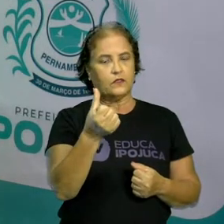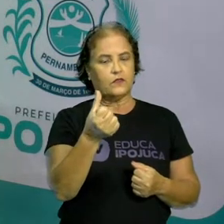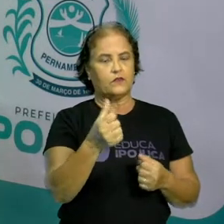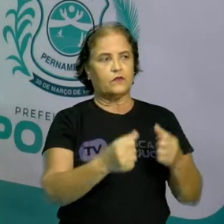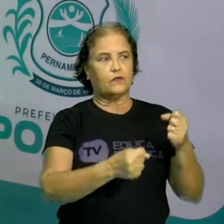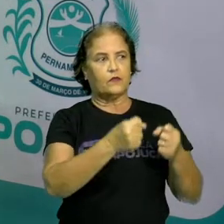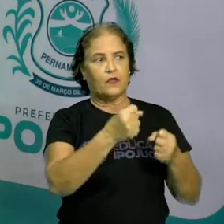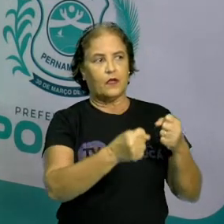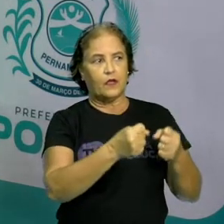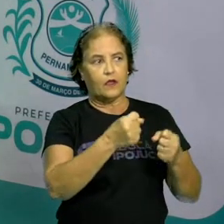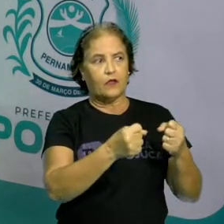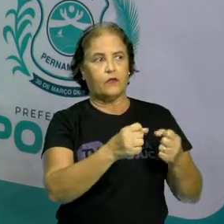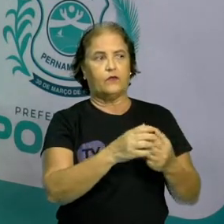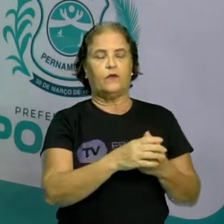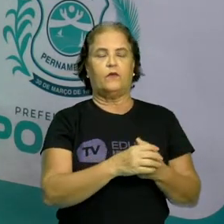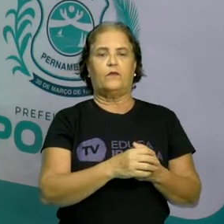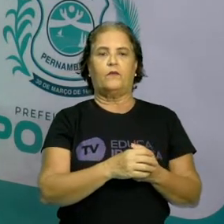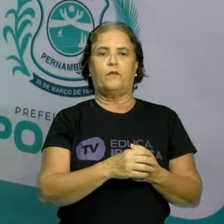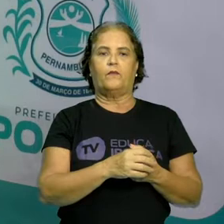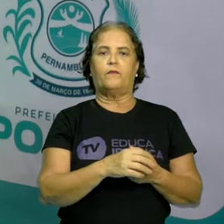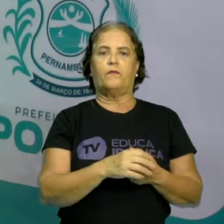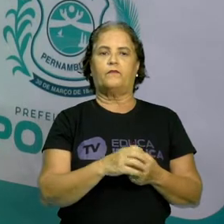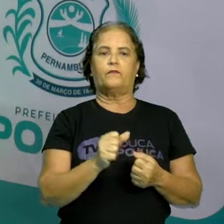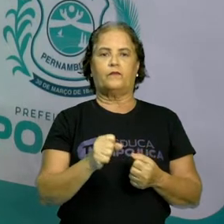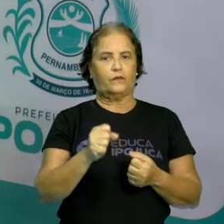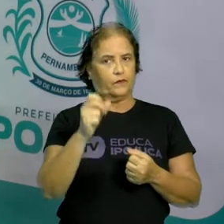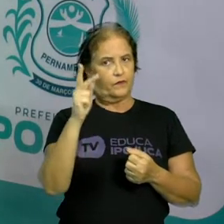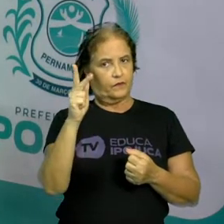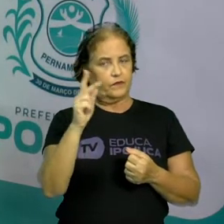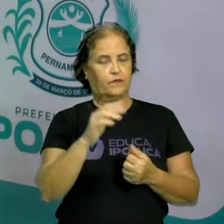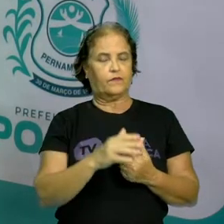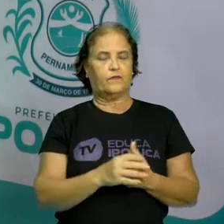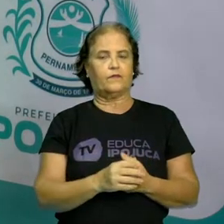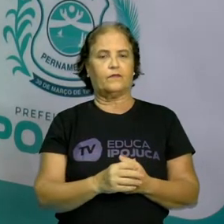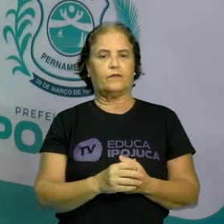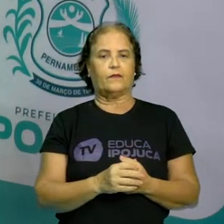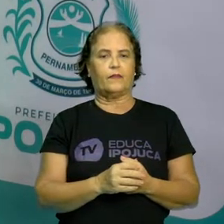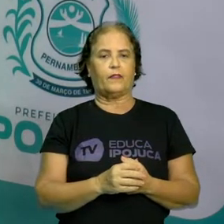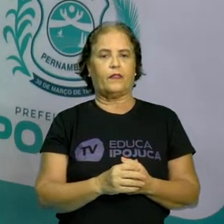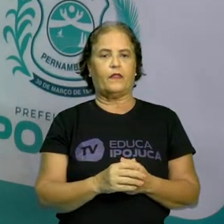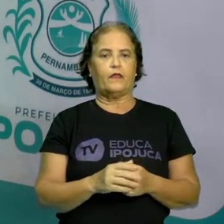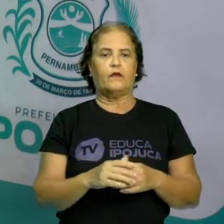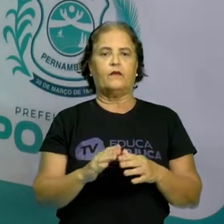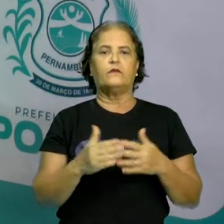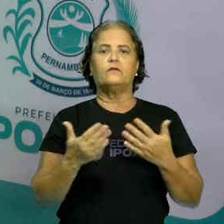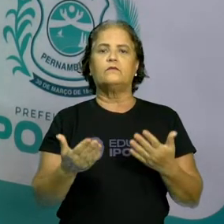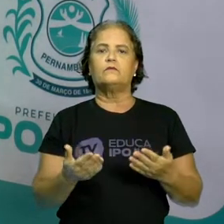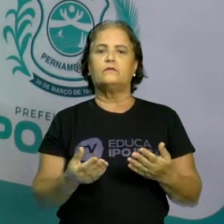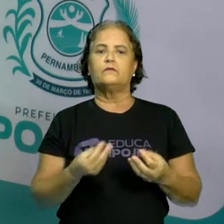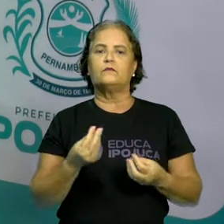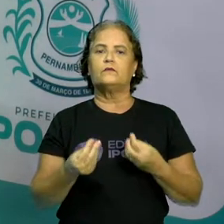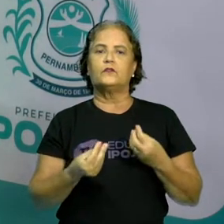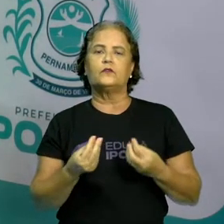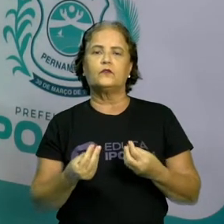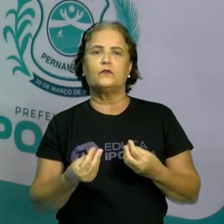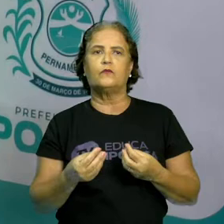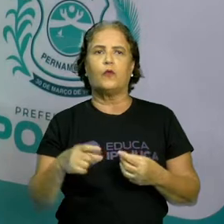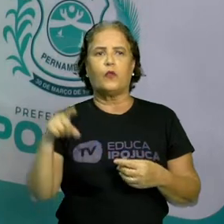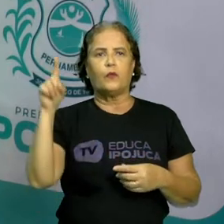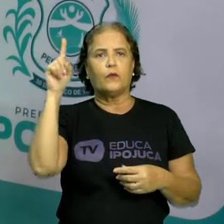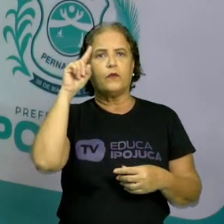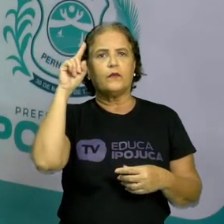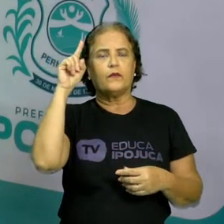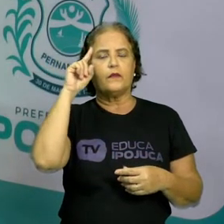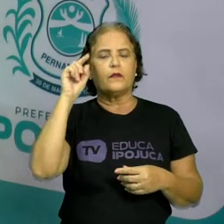caçambas. Muito bem. Bom, e em que situação do dia a dia nós